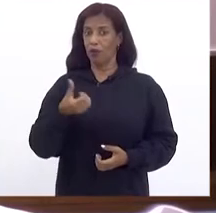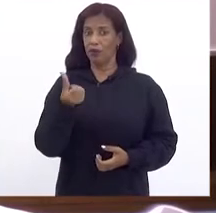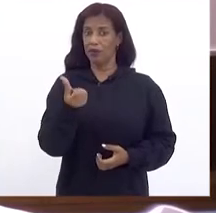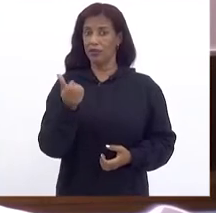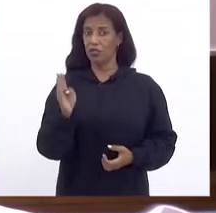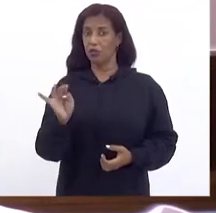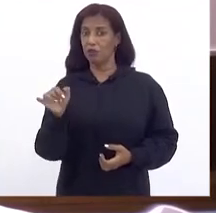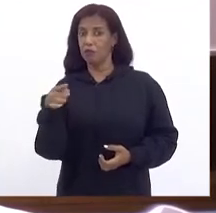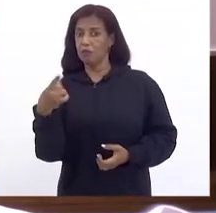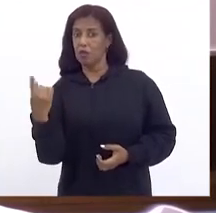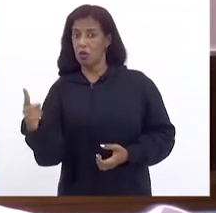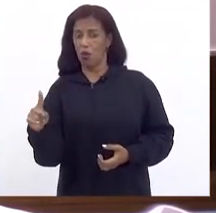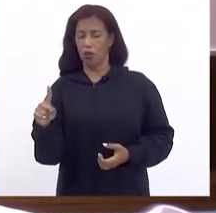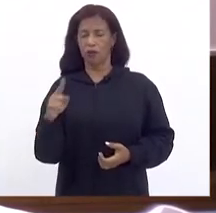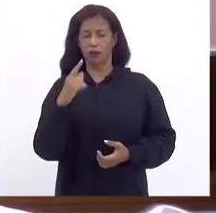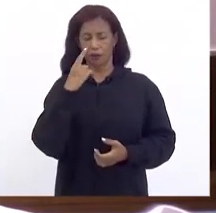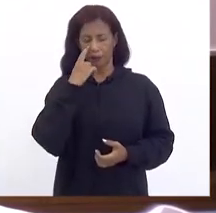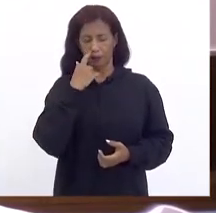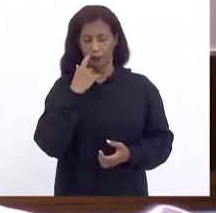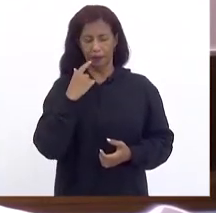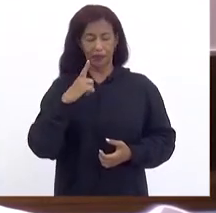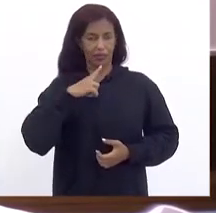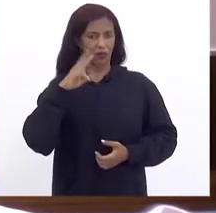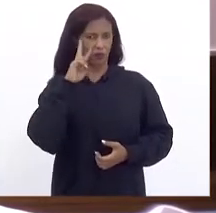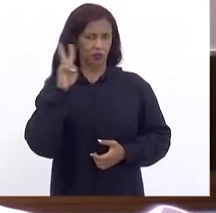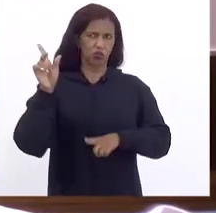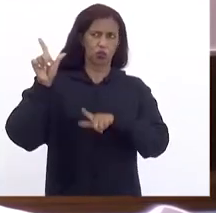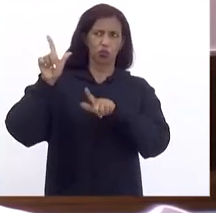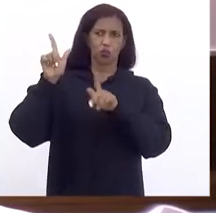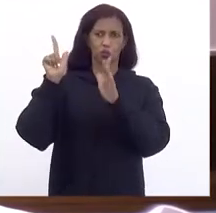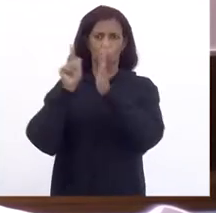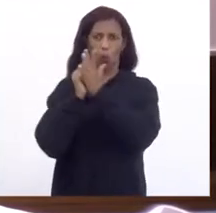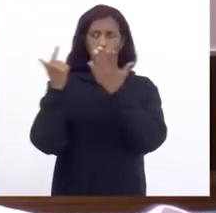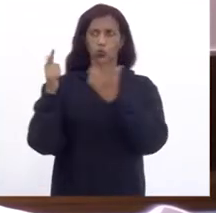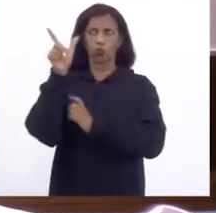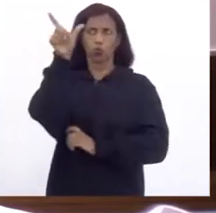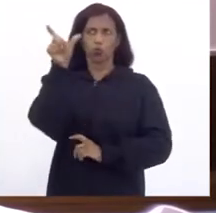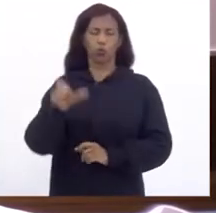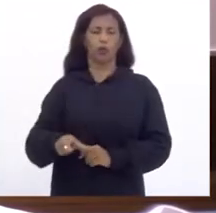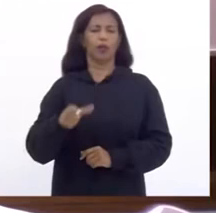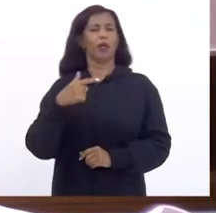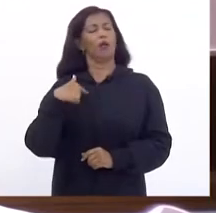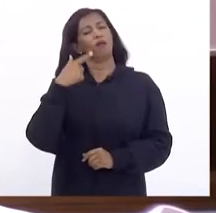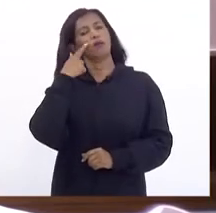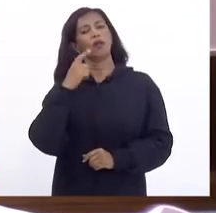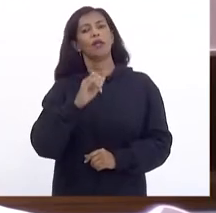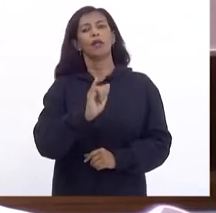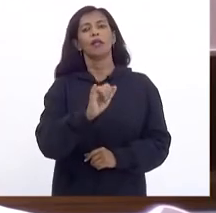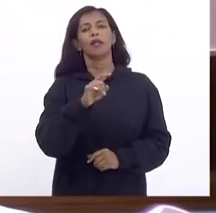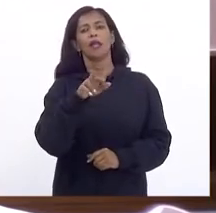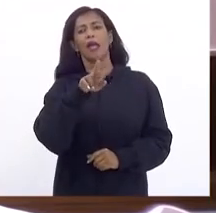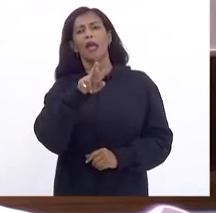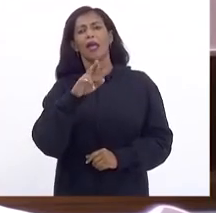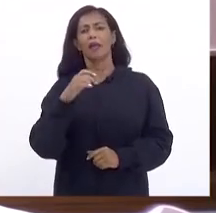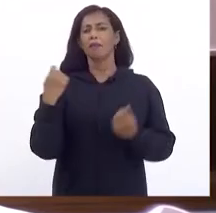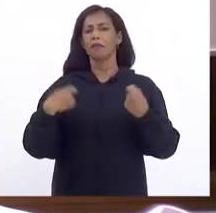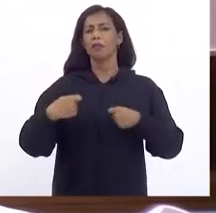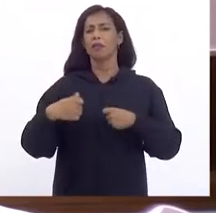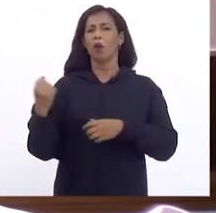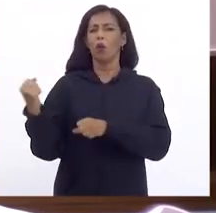Evidentemente E tenho visto Nos jornais Que o DR Prevê fazer Muitos Recapiamentos